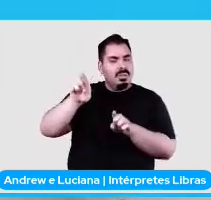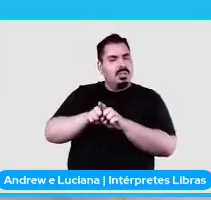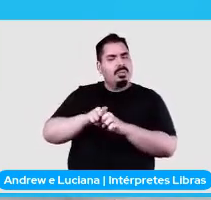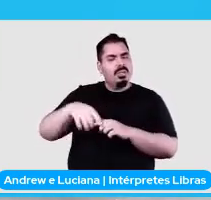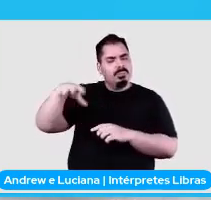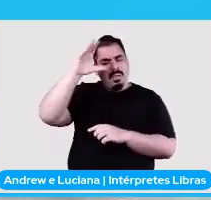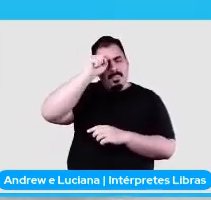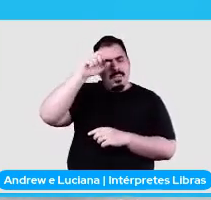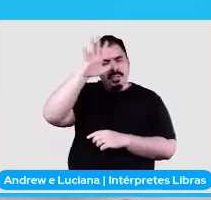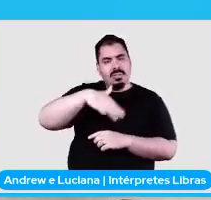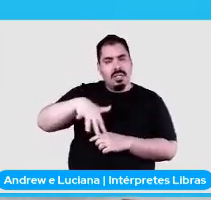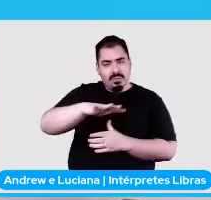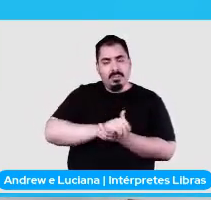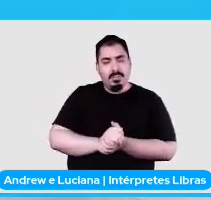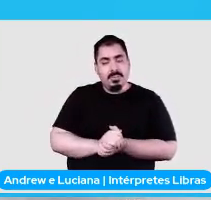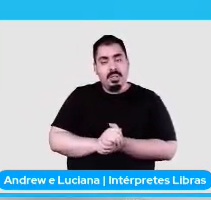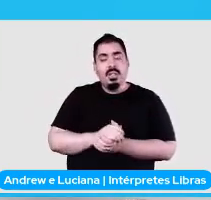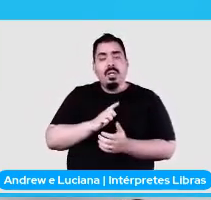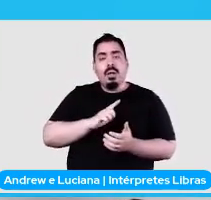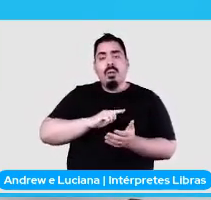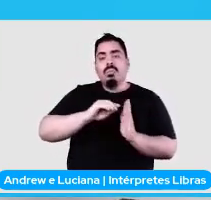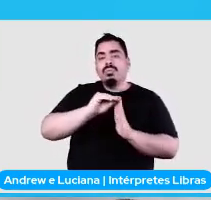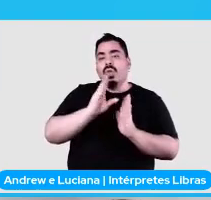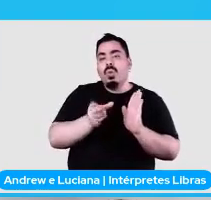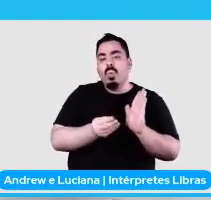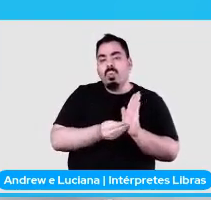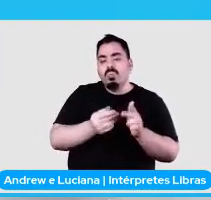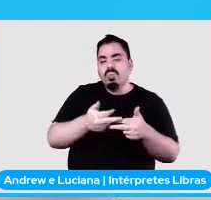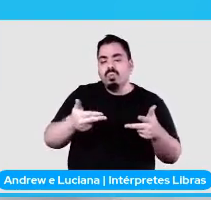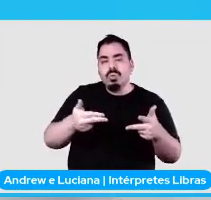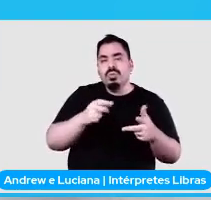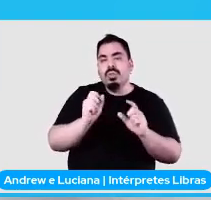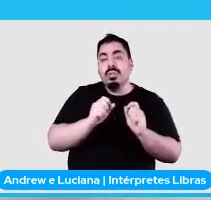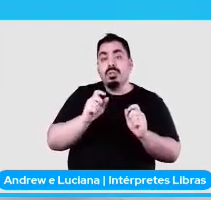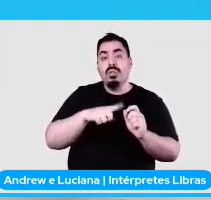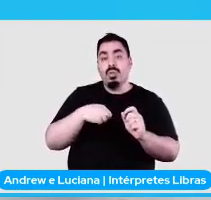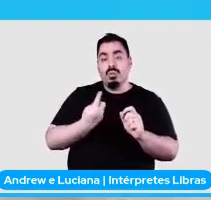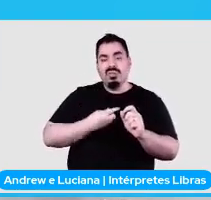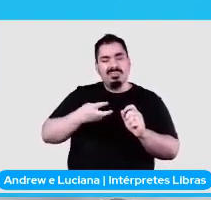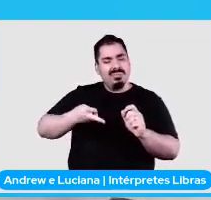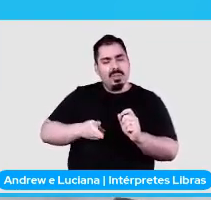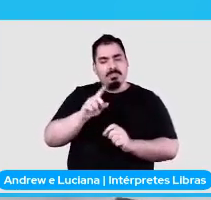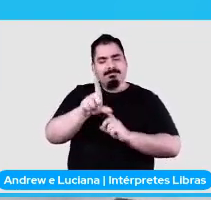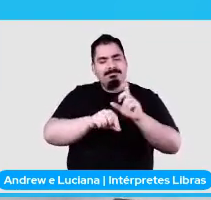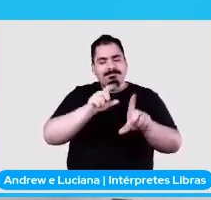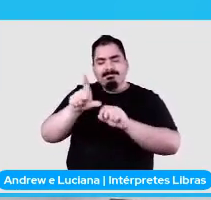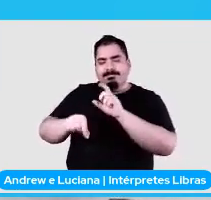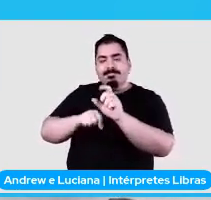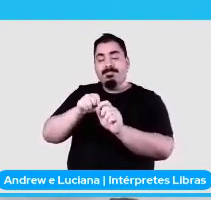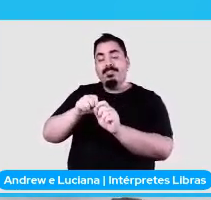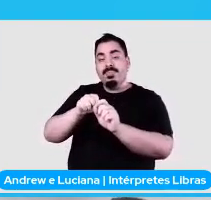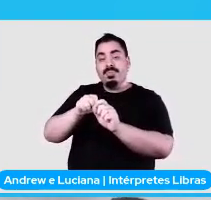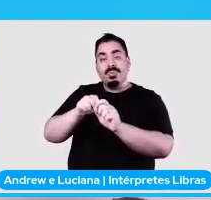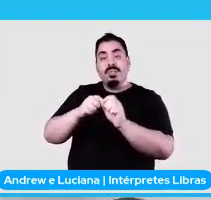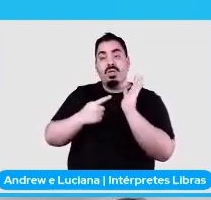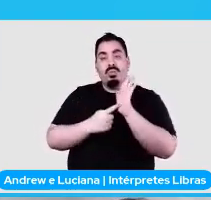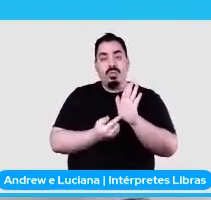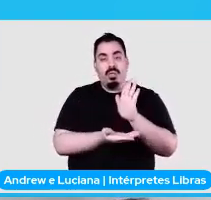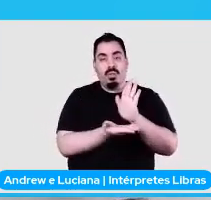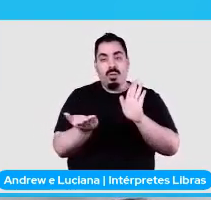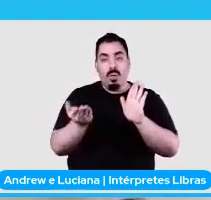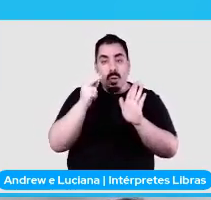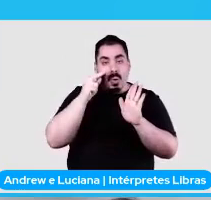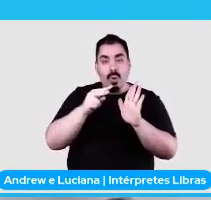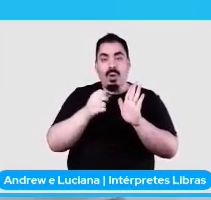alguns conjuntos de dados que a gente frequentemente escolhe em eles, né? E aí, eu trouxe para vocês alguns, uma